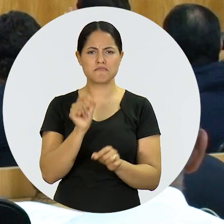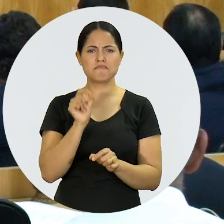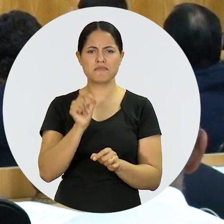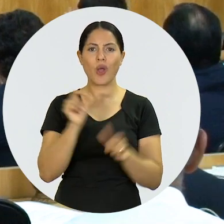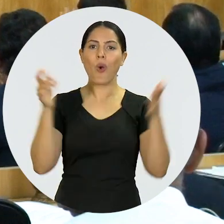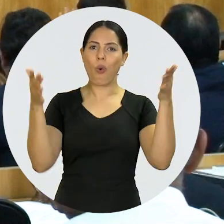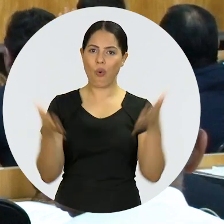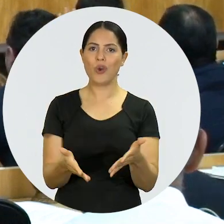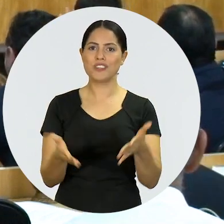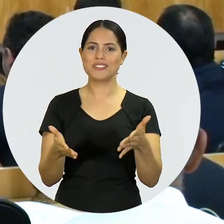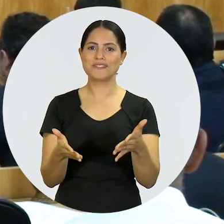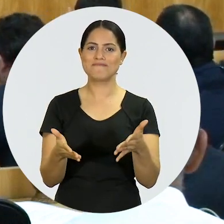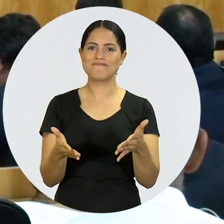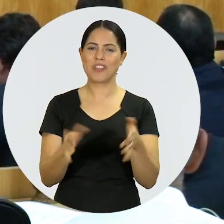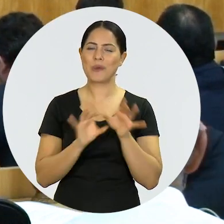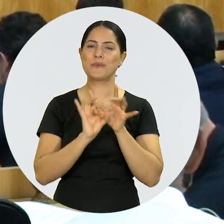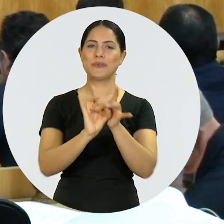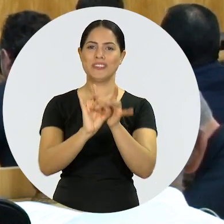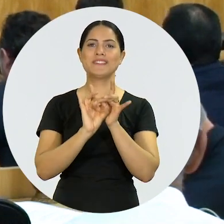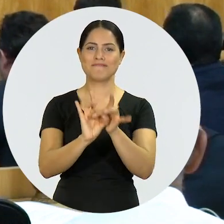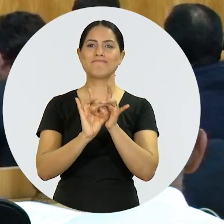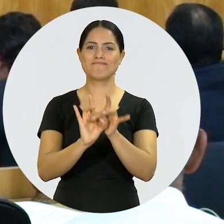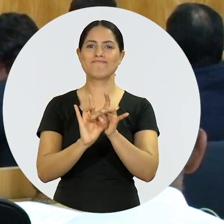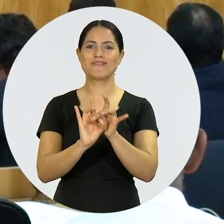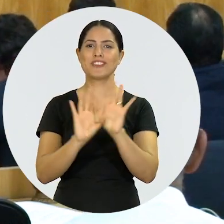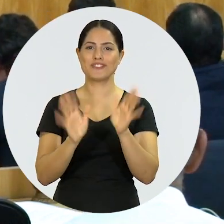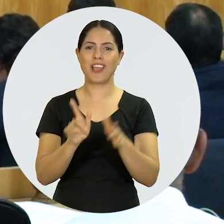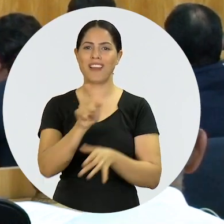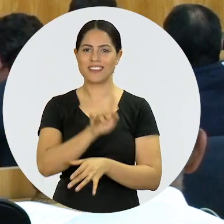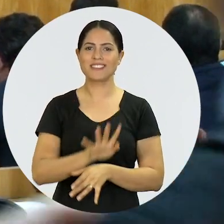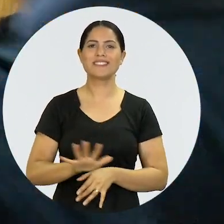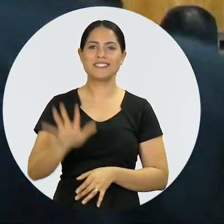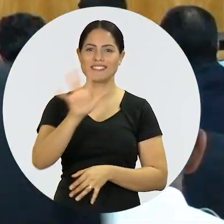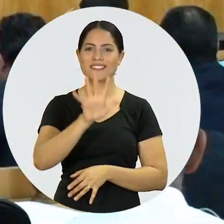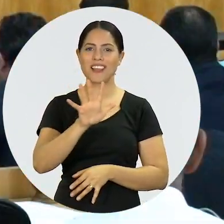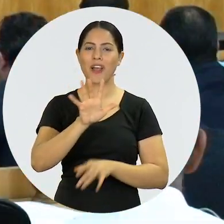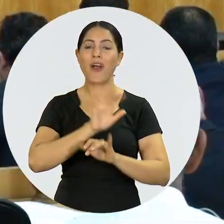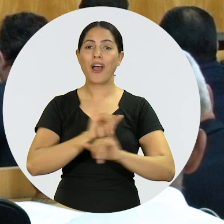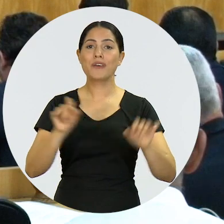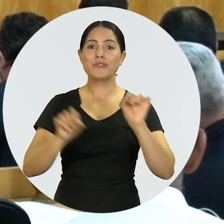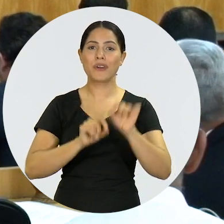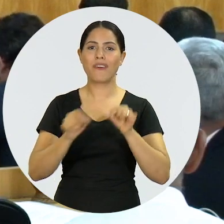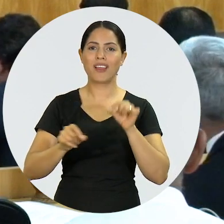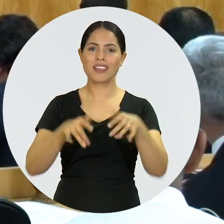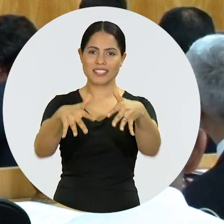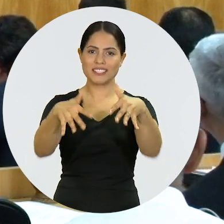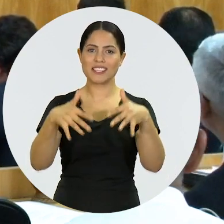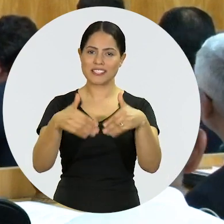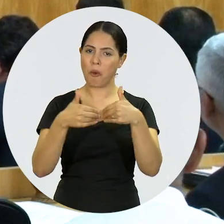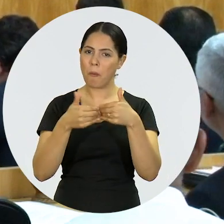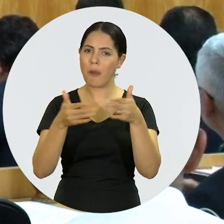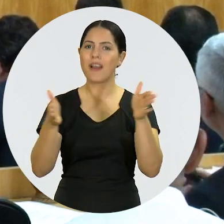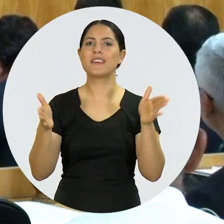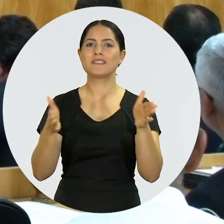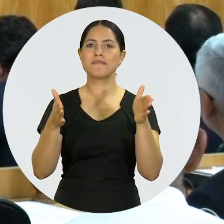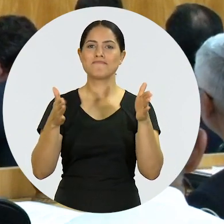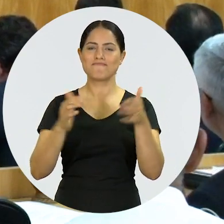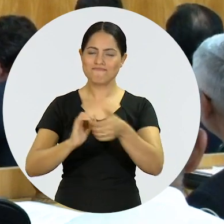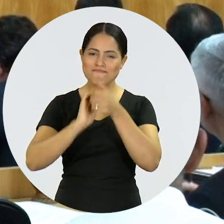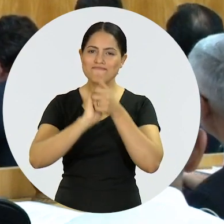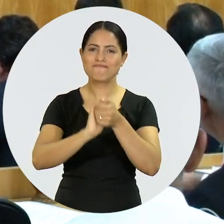hoje, de forma consolidada, fazermos na abertura dessa sessão